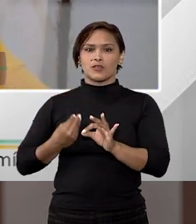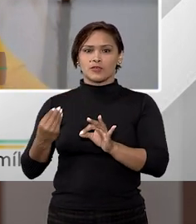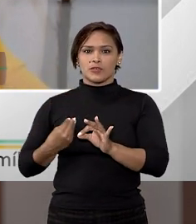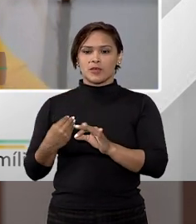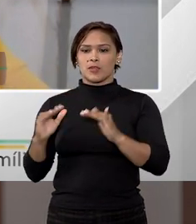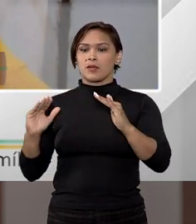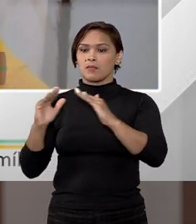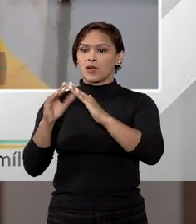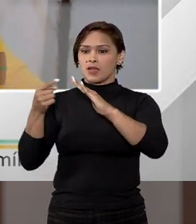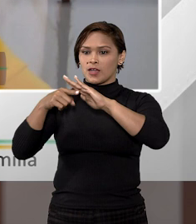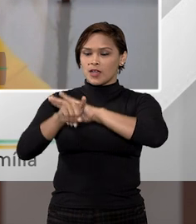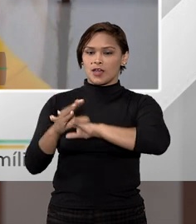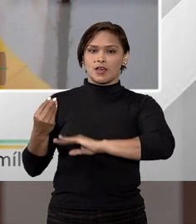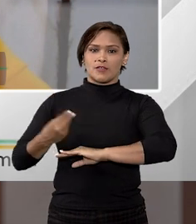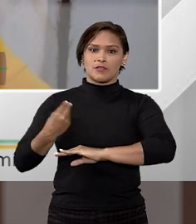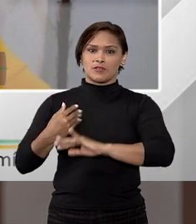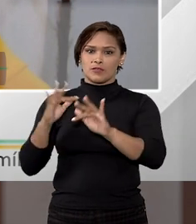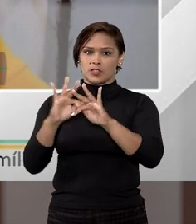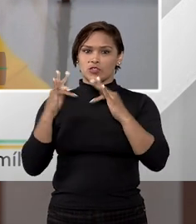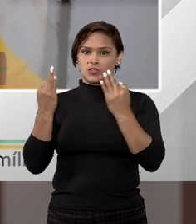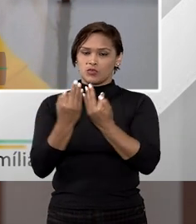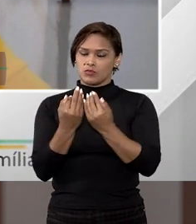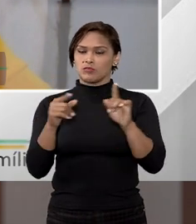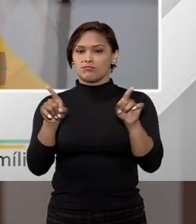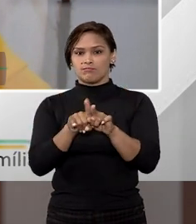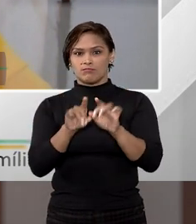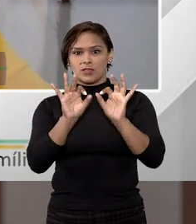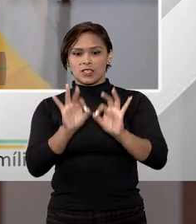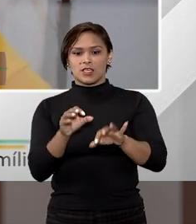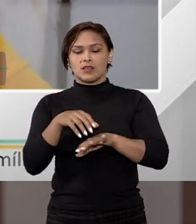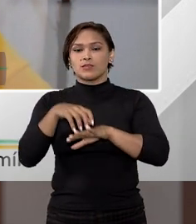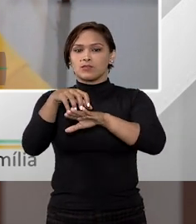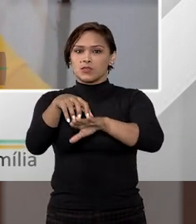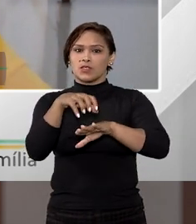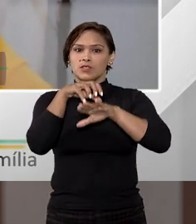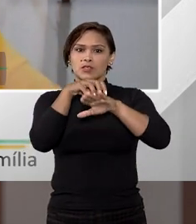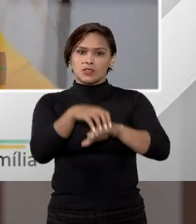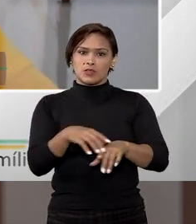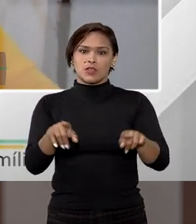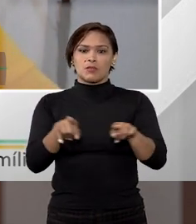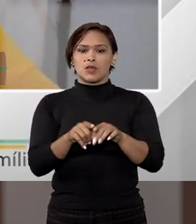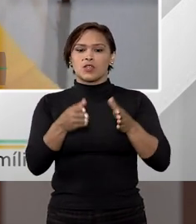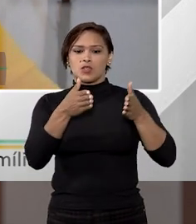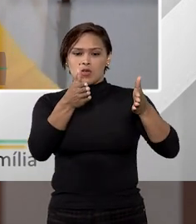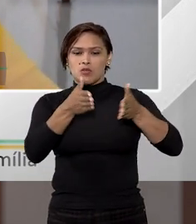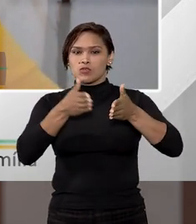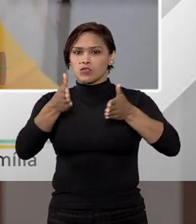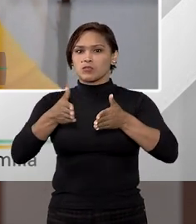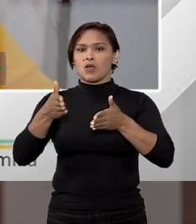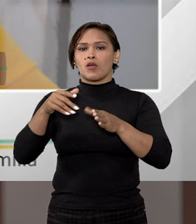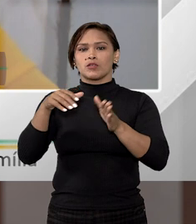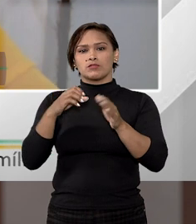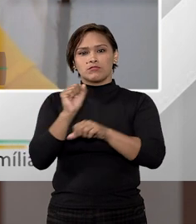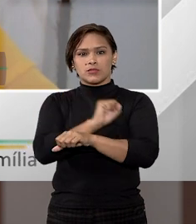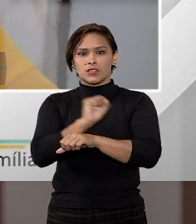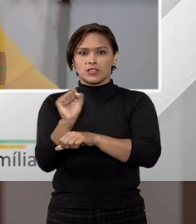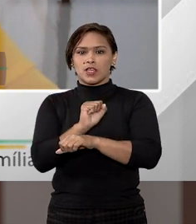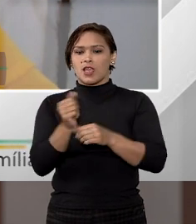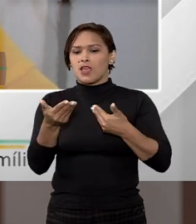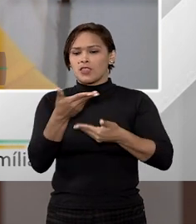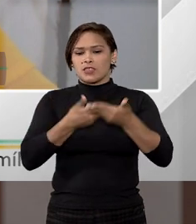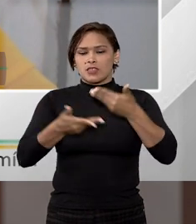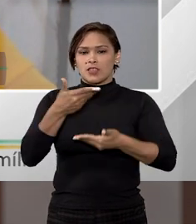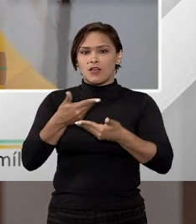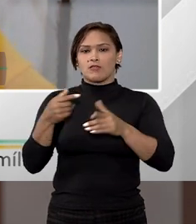para a sua moradia, para a sua vivência. E, obviamente, que o estacionamento, ou os blocos, como são chamados, os blocos externos, eles não